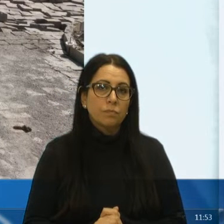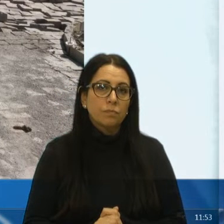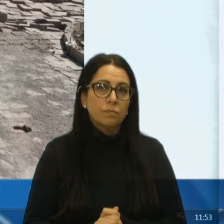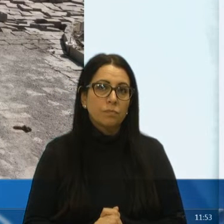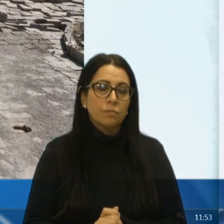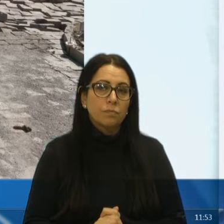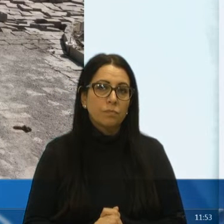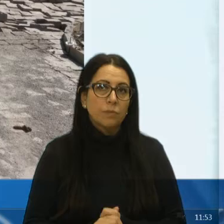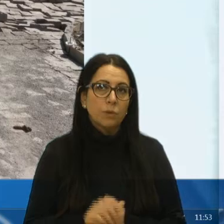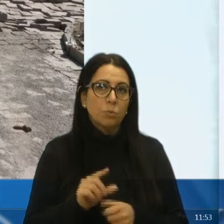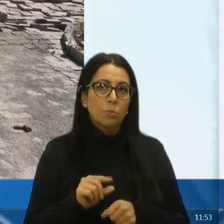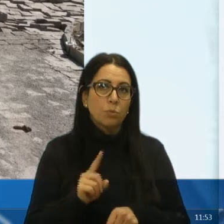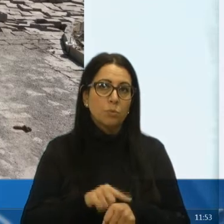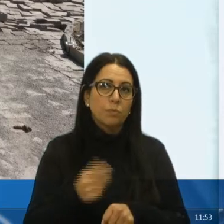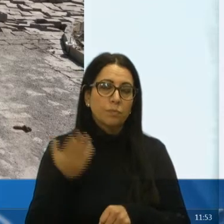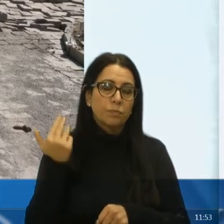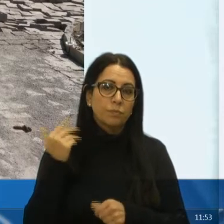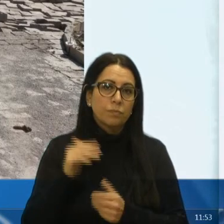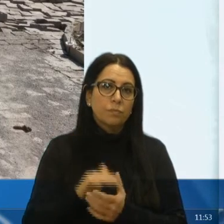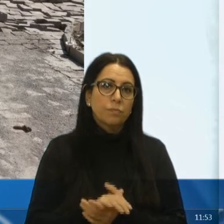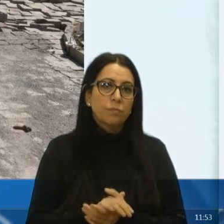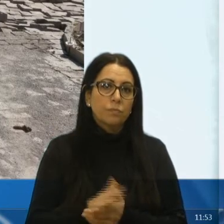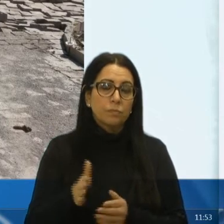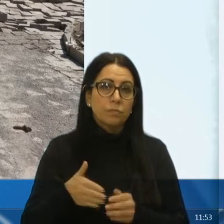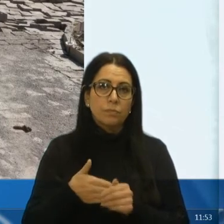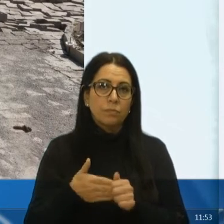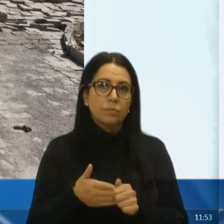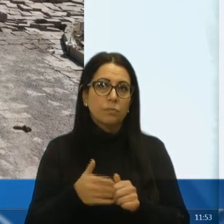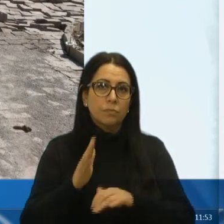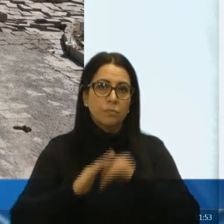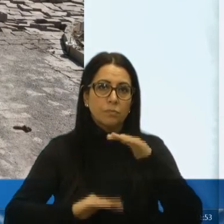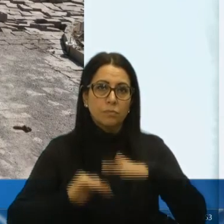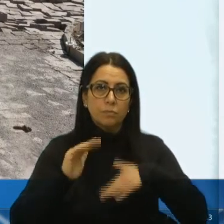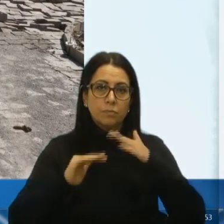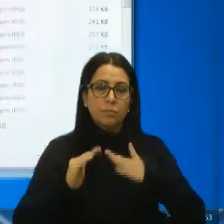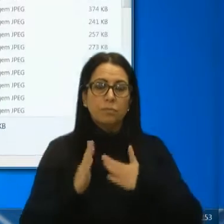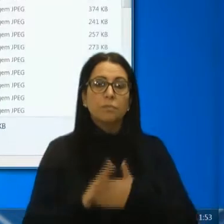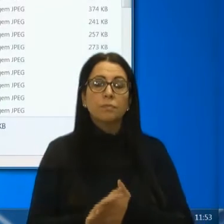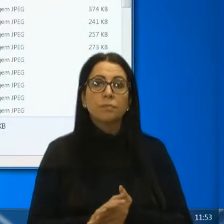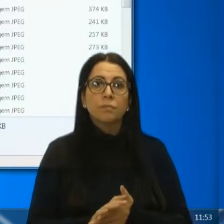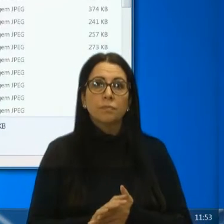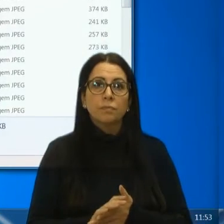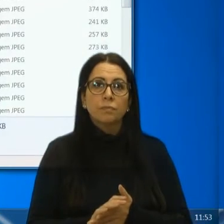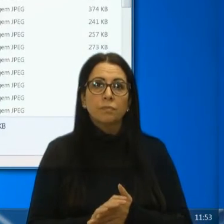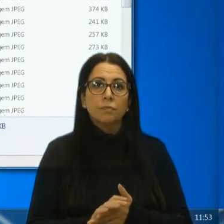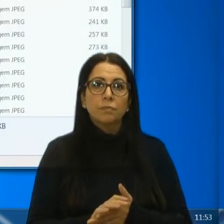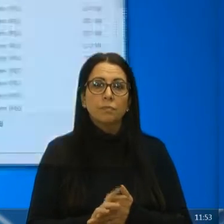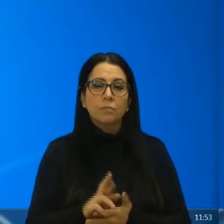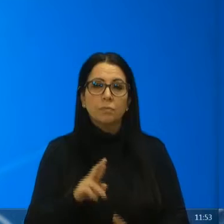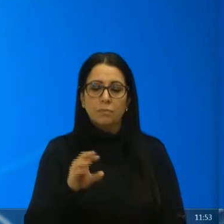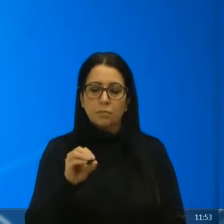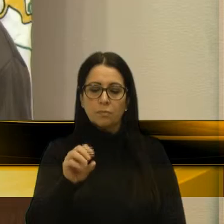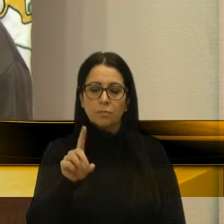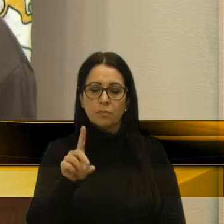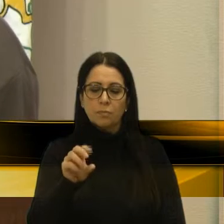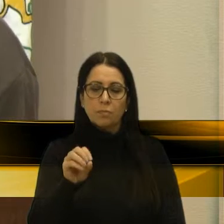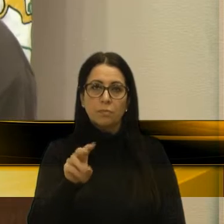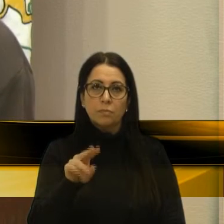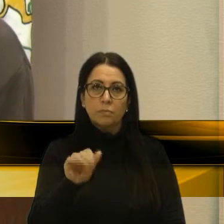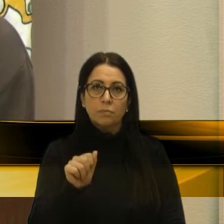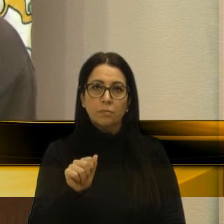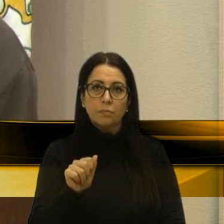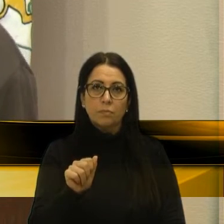há pouco tempo atrás, acompanhando aquela obra da, da Rodovia, da, que